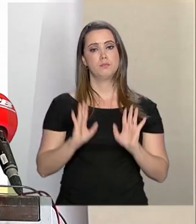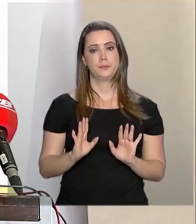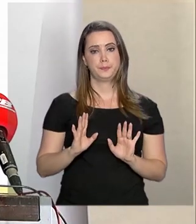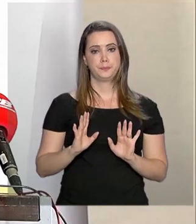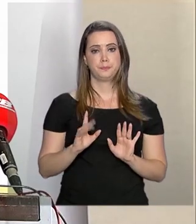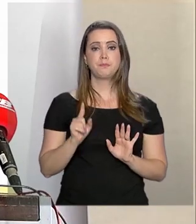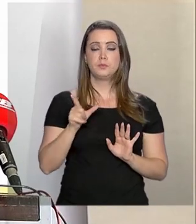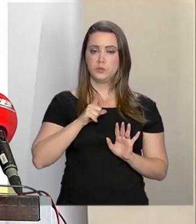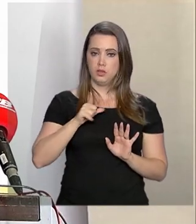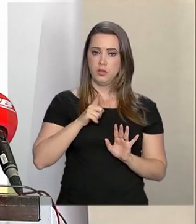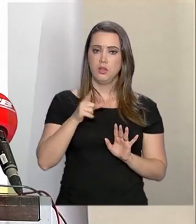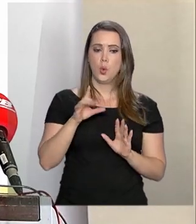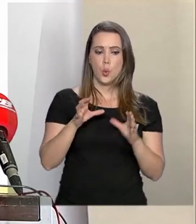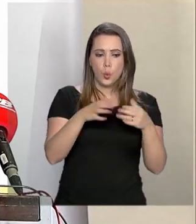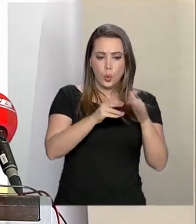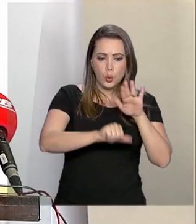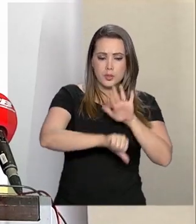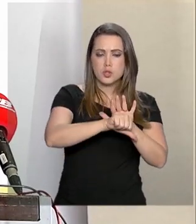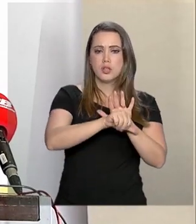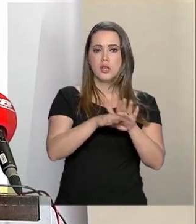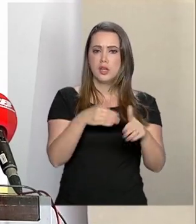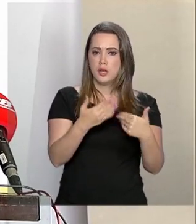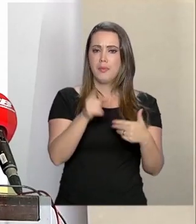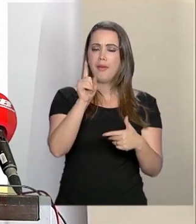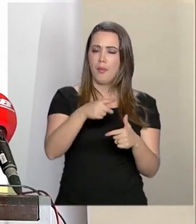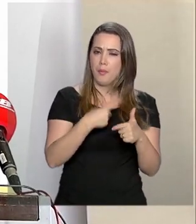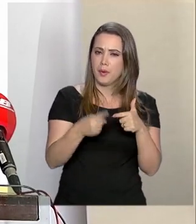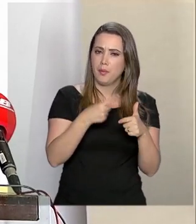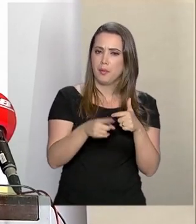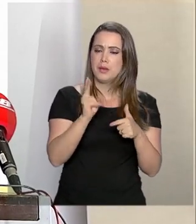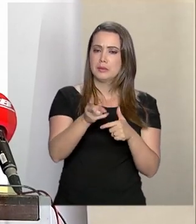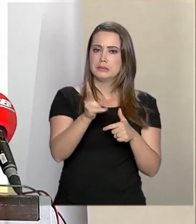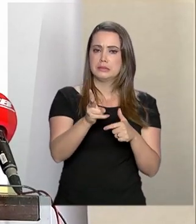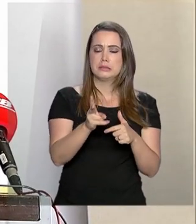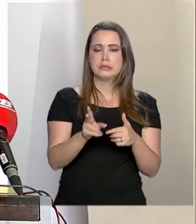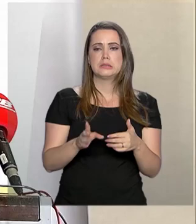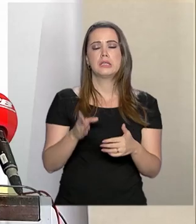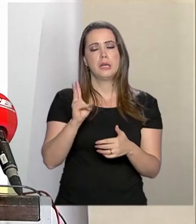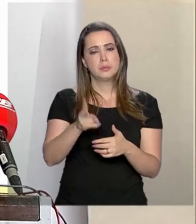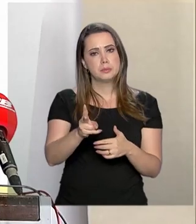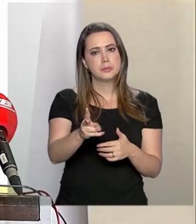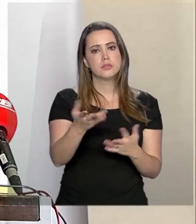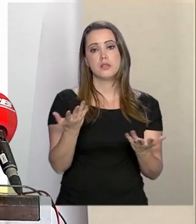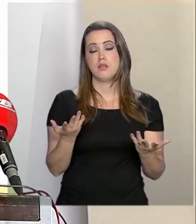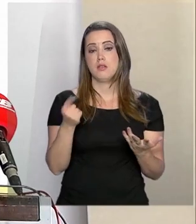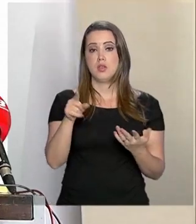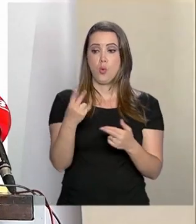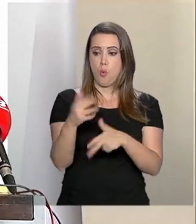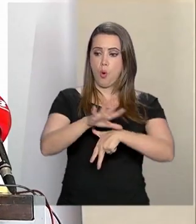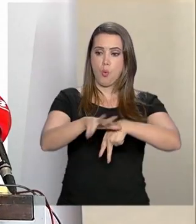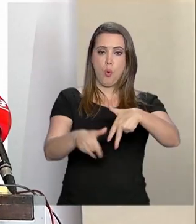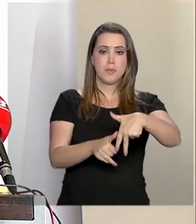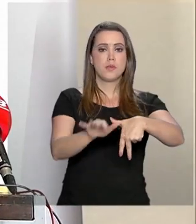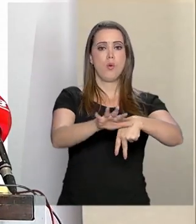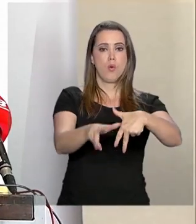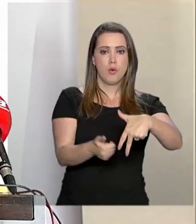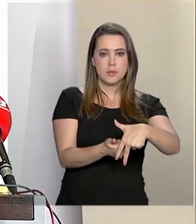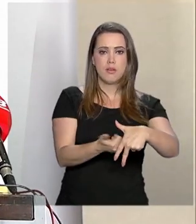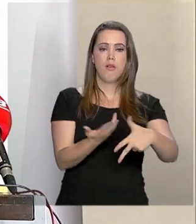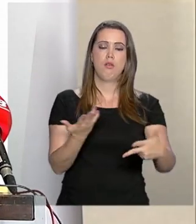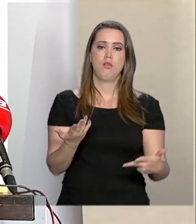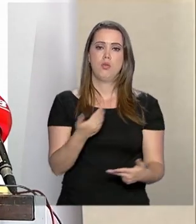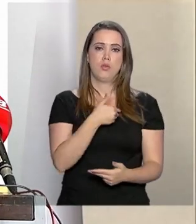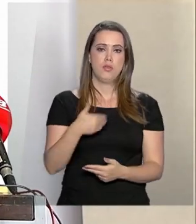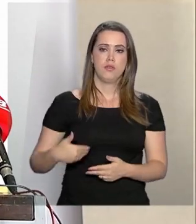as organizações criminosas constituem um problema cada vez mais presente. Igualmente a questão da corrupção. O governo quer liderar,